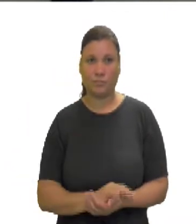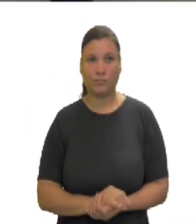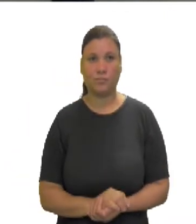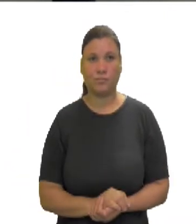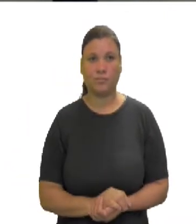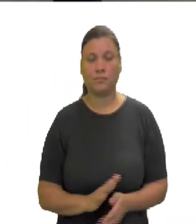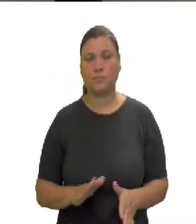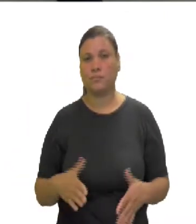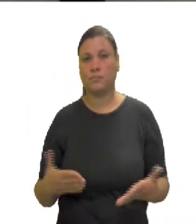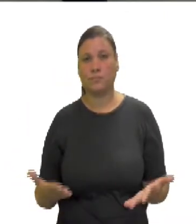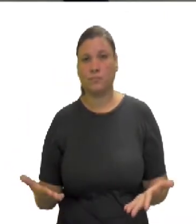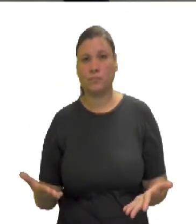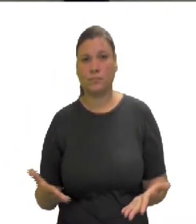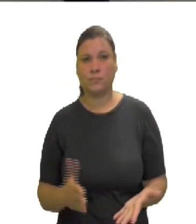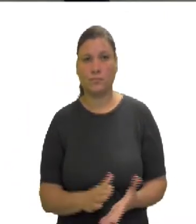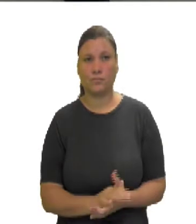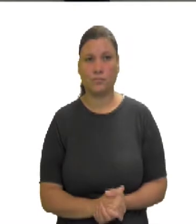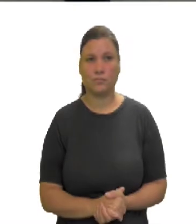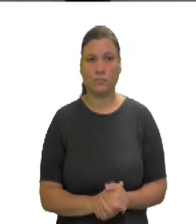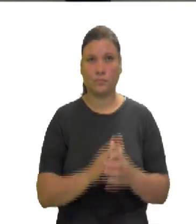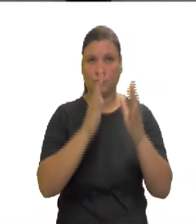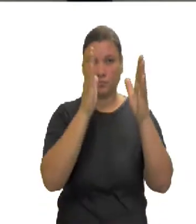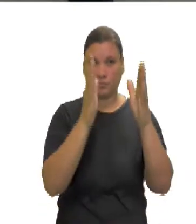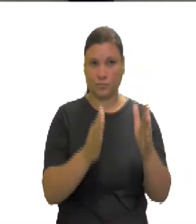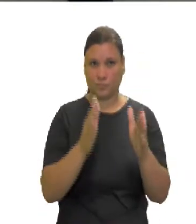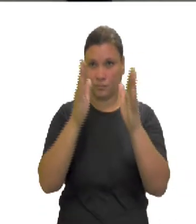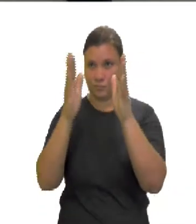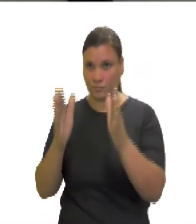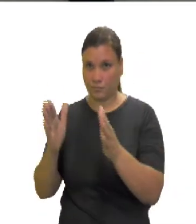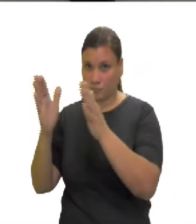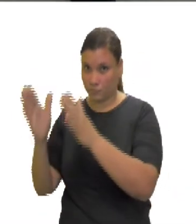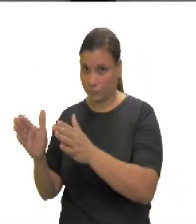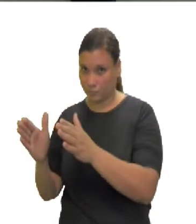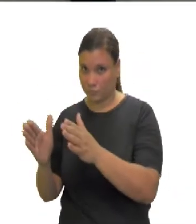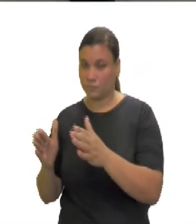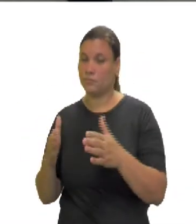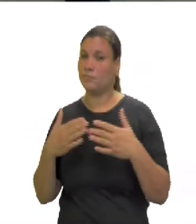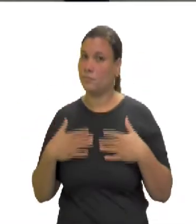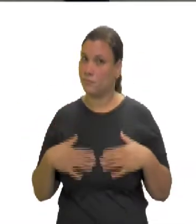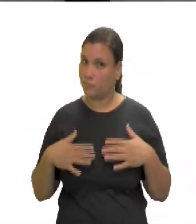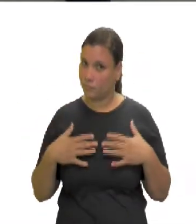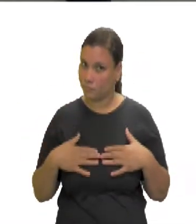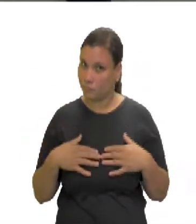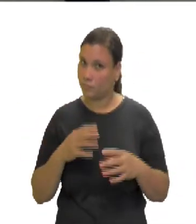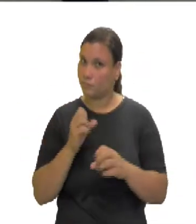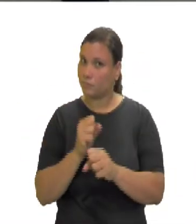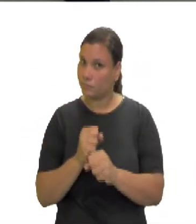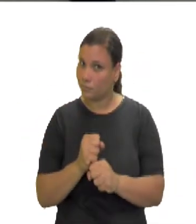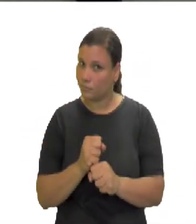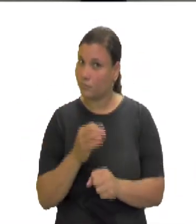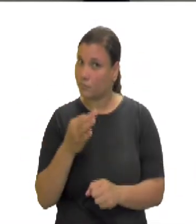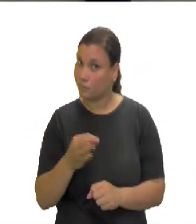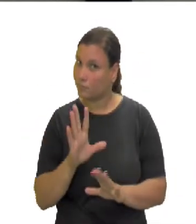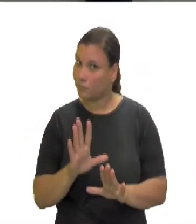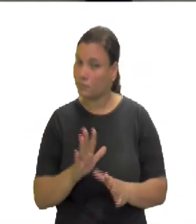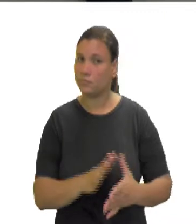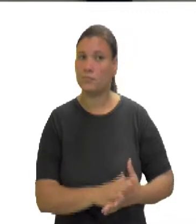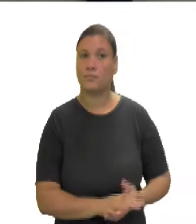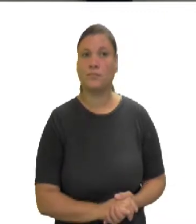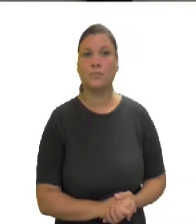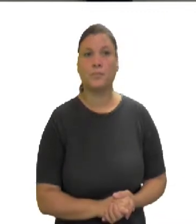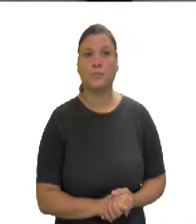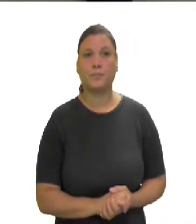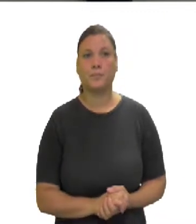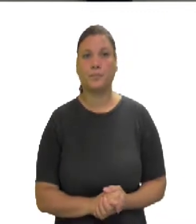Como resposta eu tenho 1. Aqui esqueci o menos. Menos 1